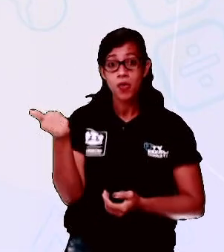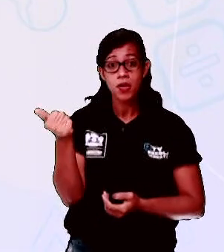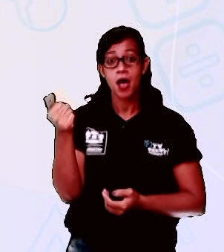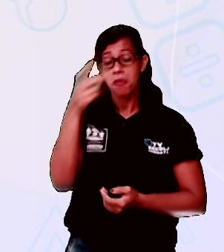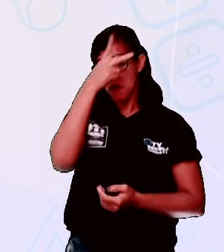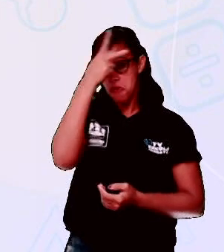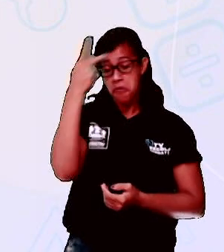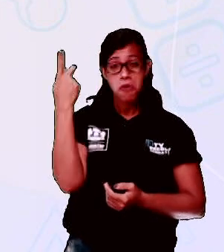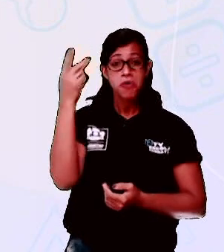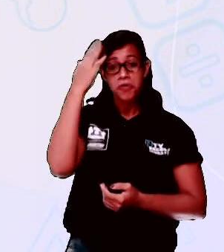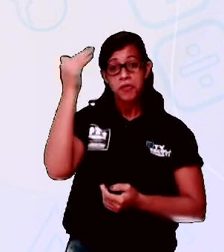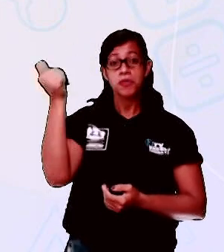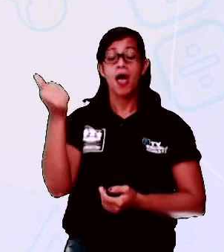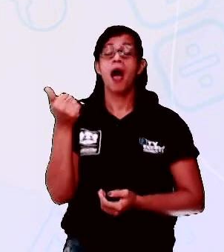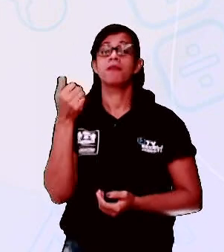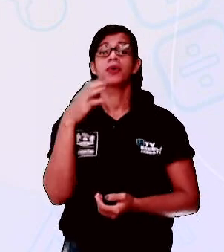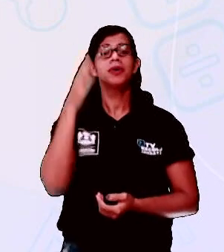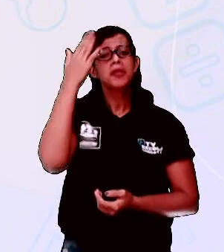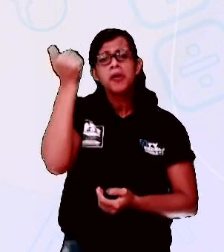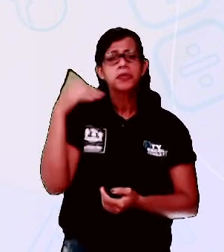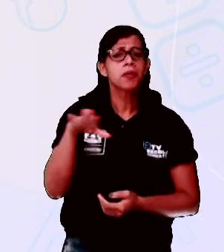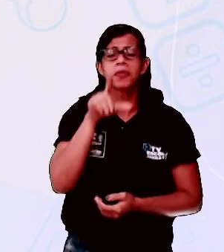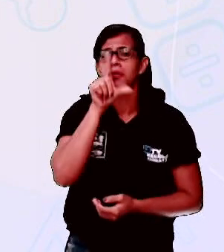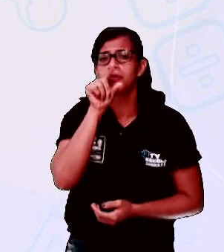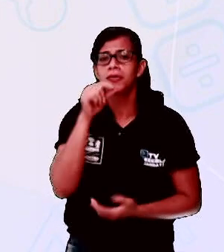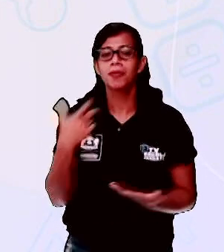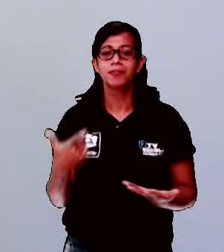sábio sabia que o sabiá não sabia sobiar.